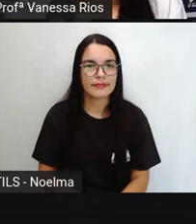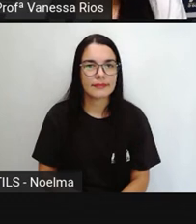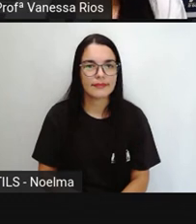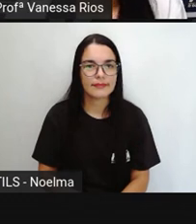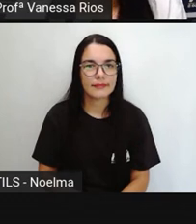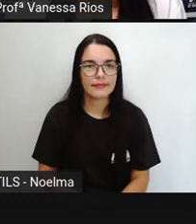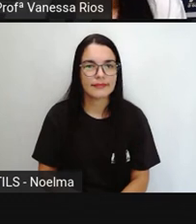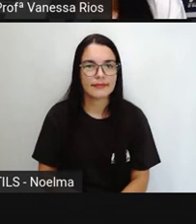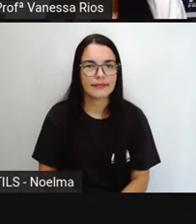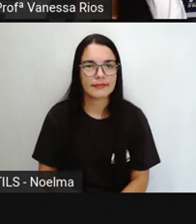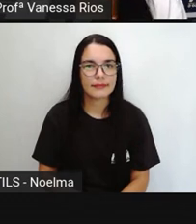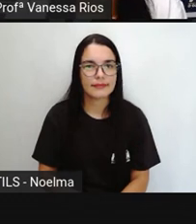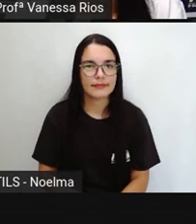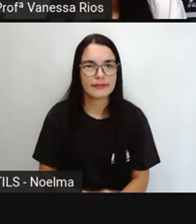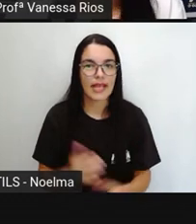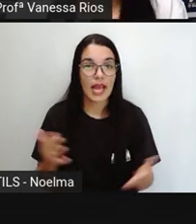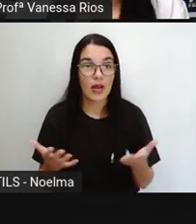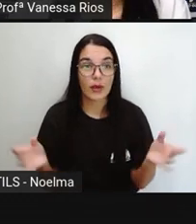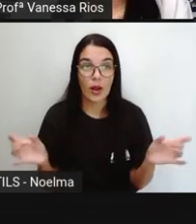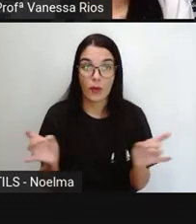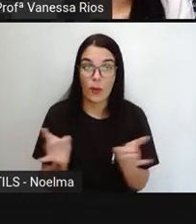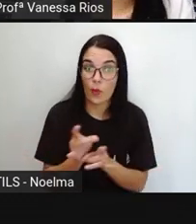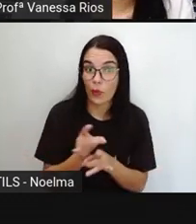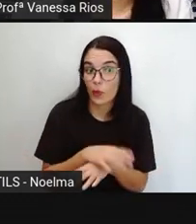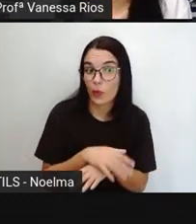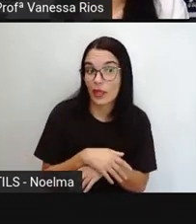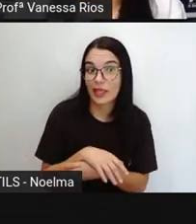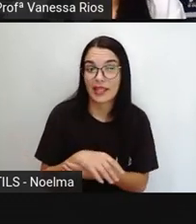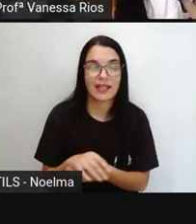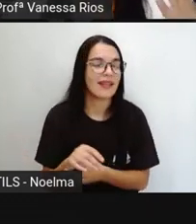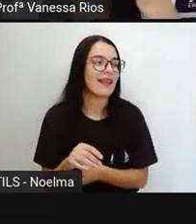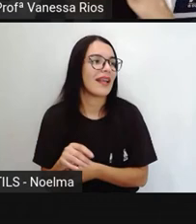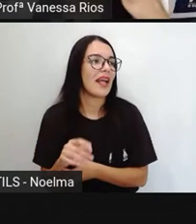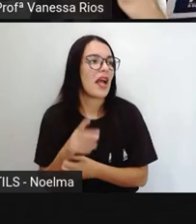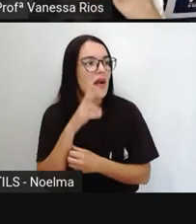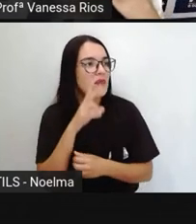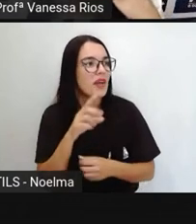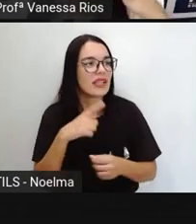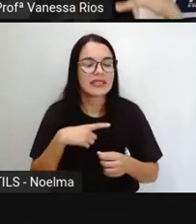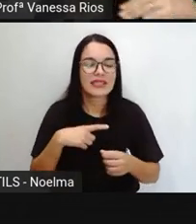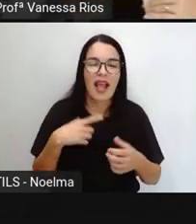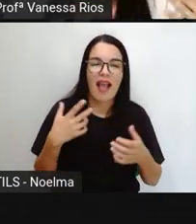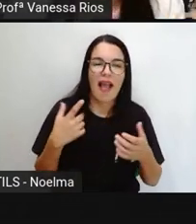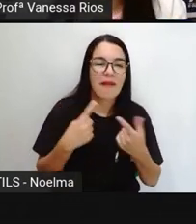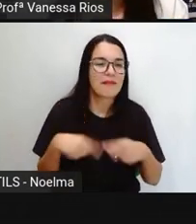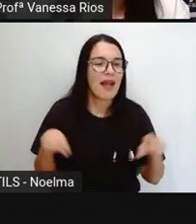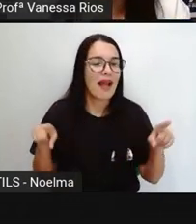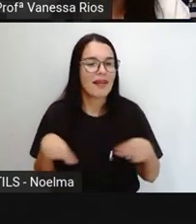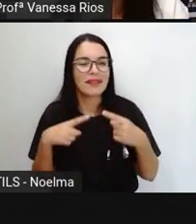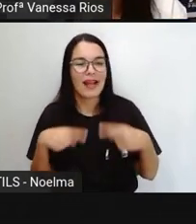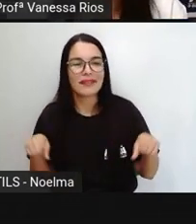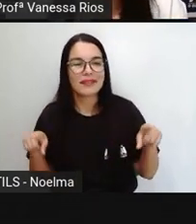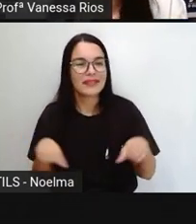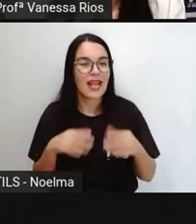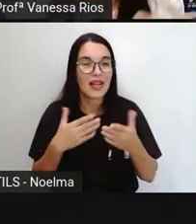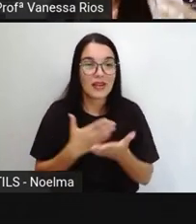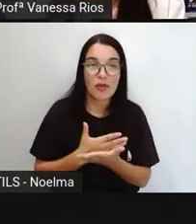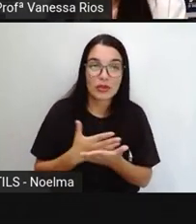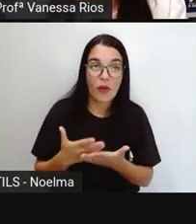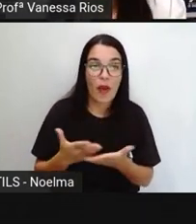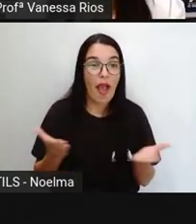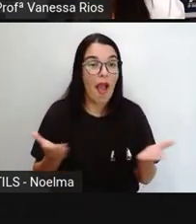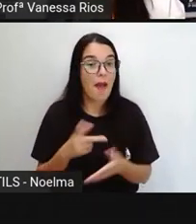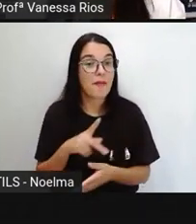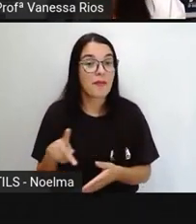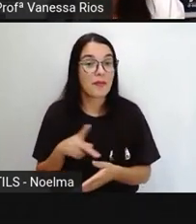E aí, para concluir, não é já que a gente está falando aí de apreciação musical, a gente já começou falando de música, a Pró até